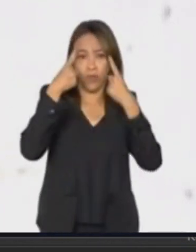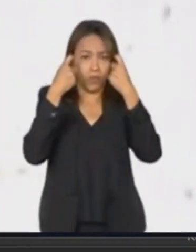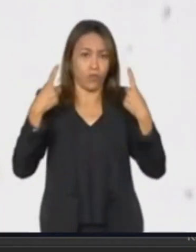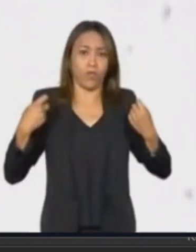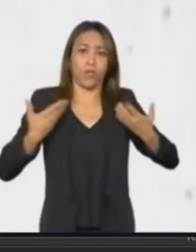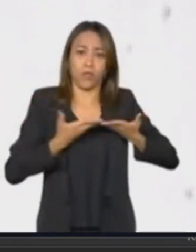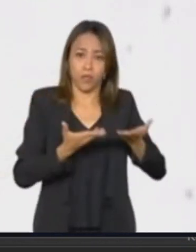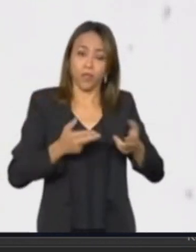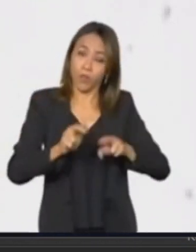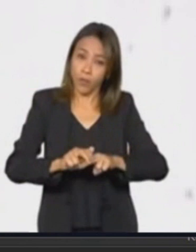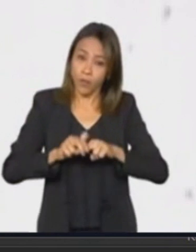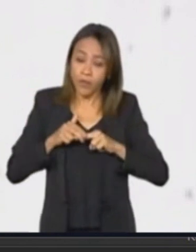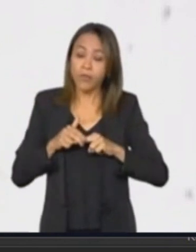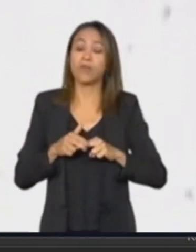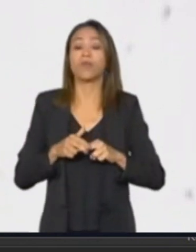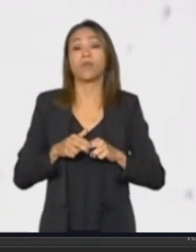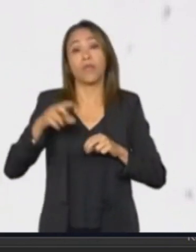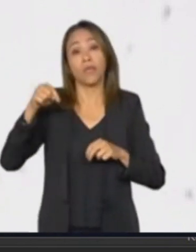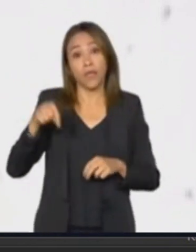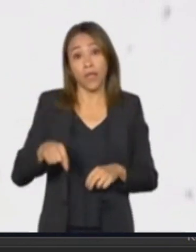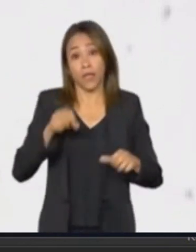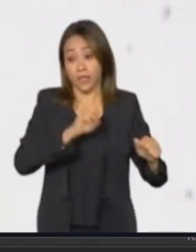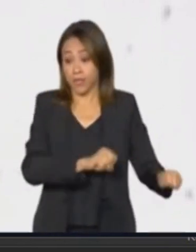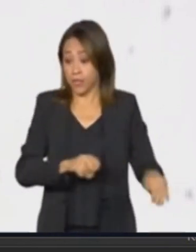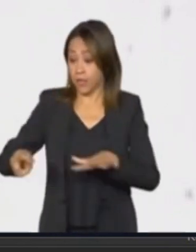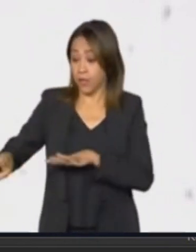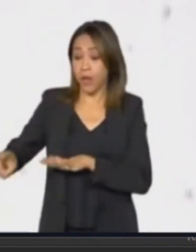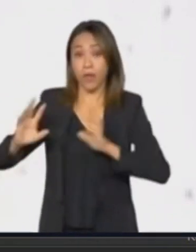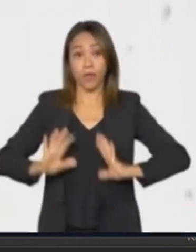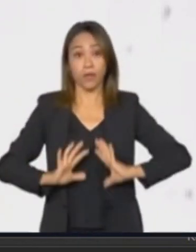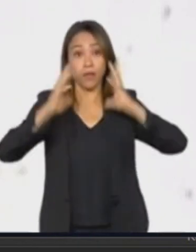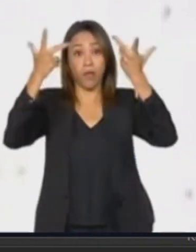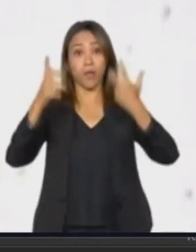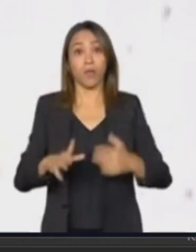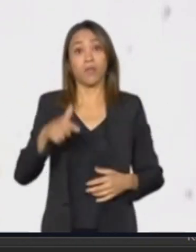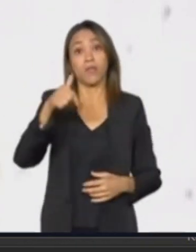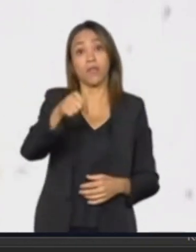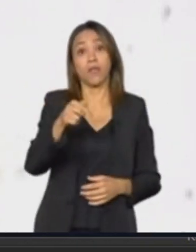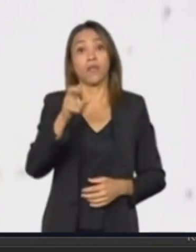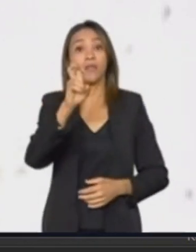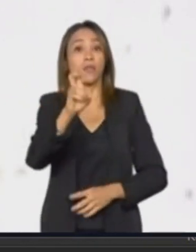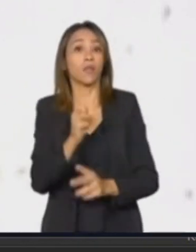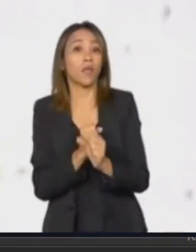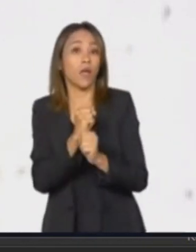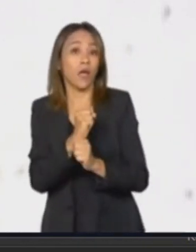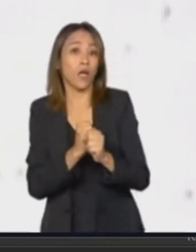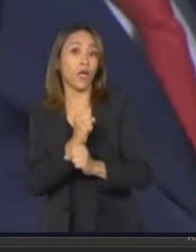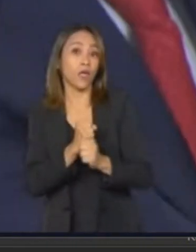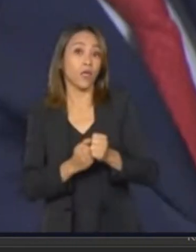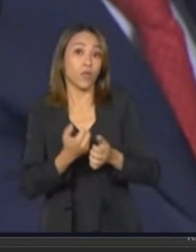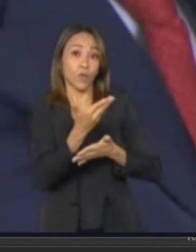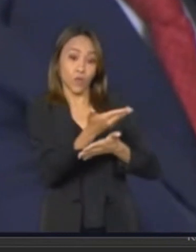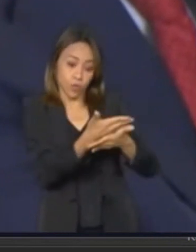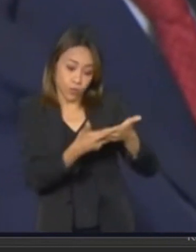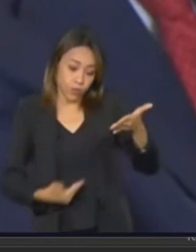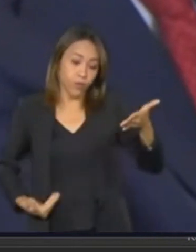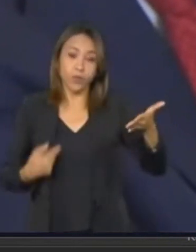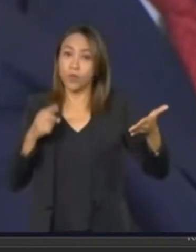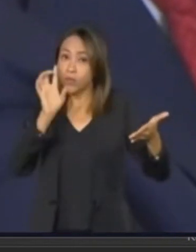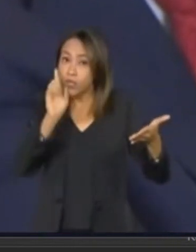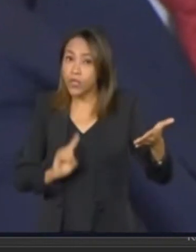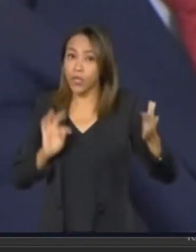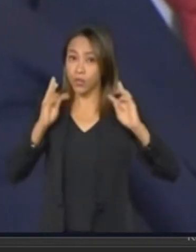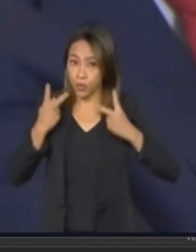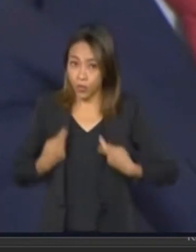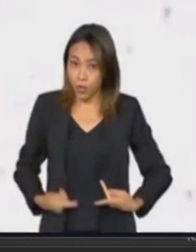motivo que, na semana em que celebramos os 75 anos da Declaração Universal dos Direitos Humanos, nós lançamos o